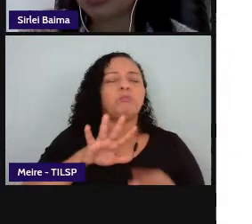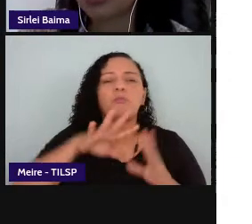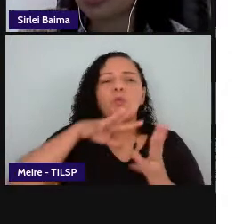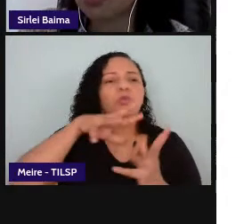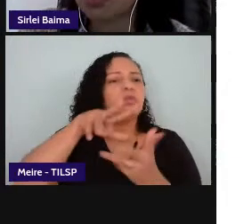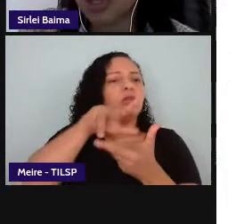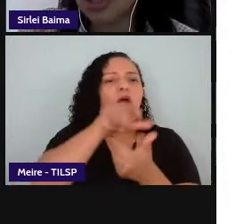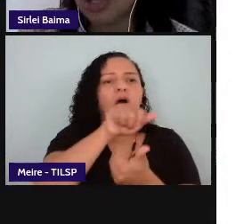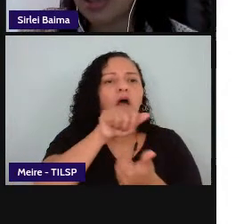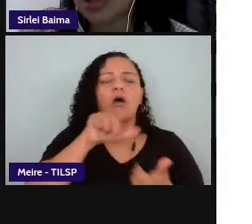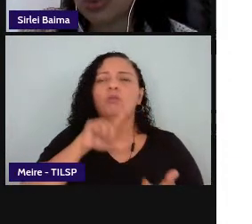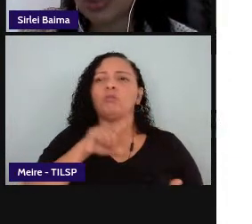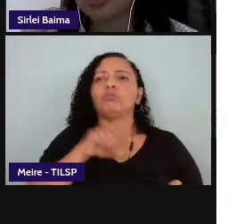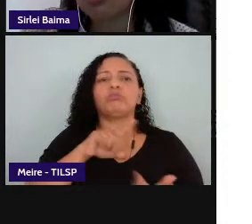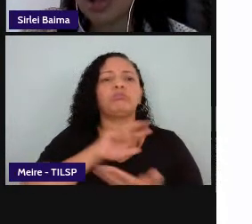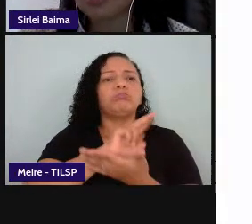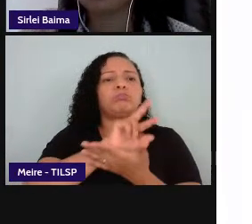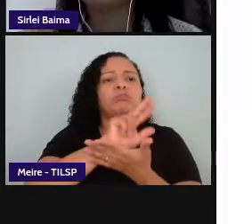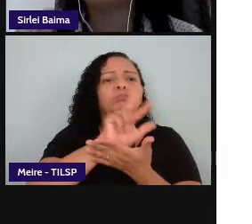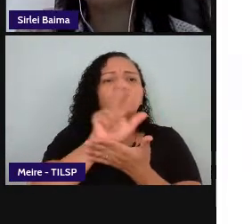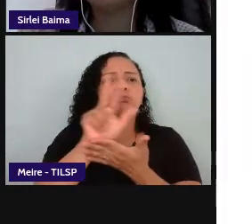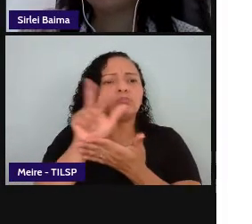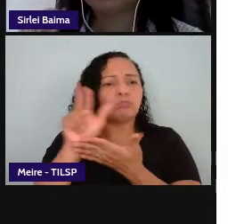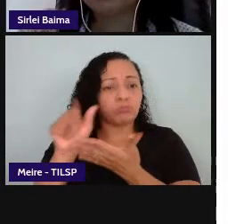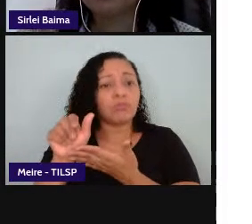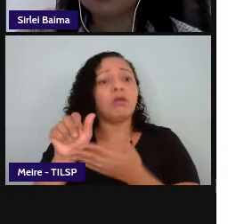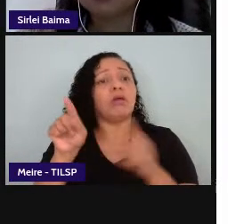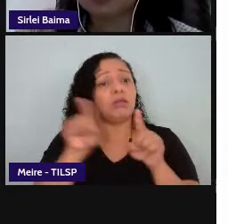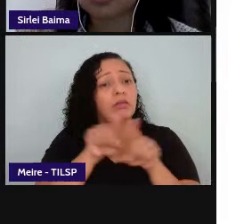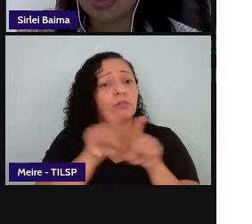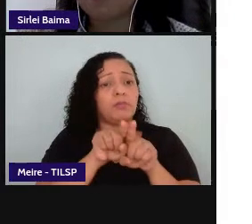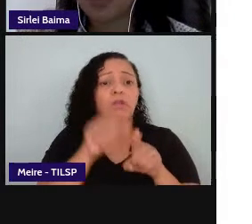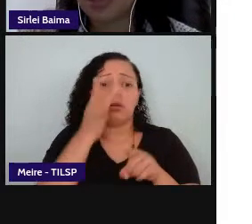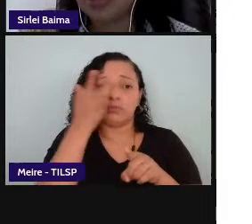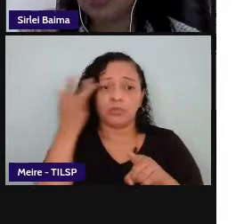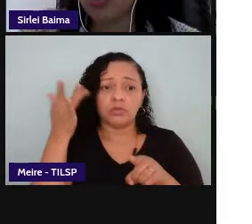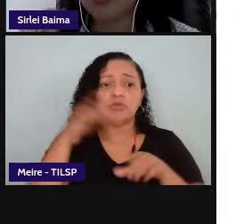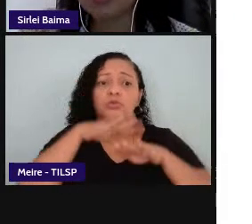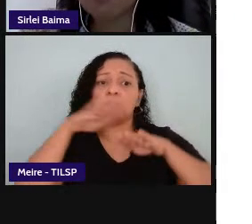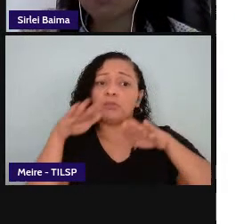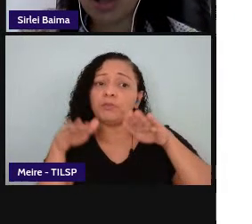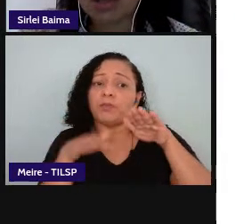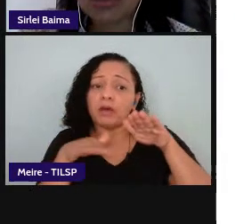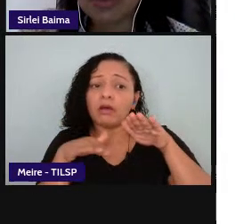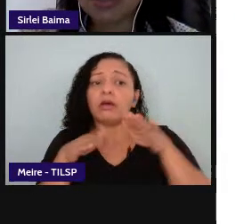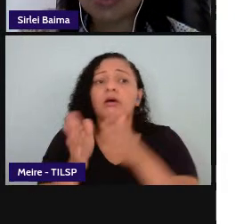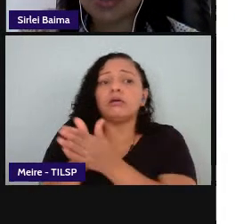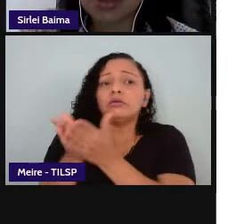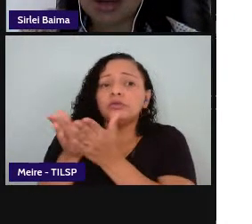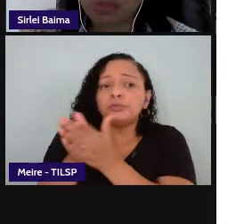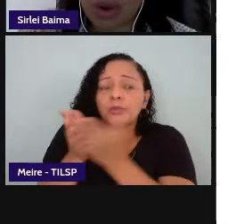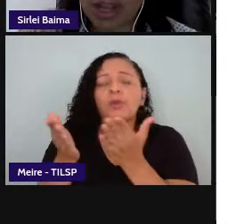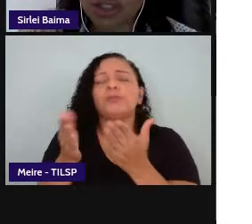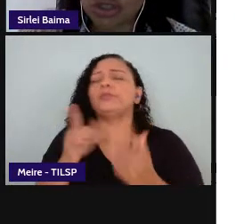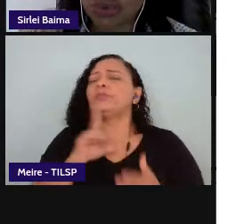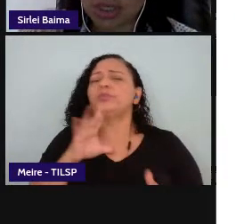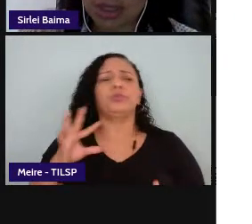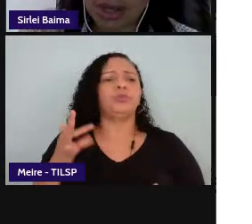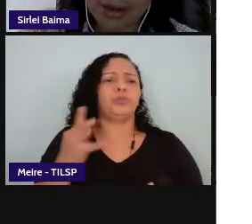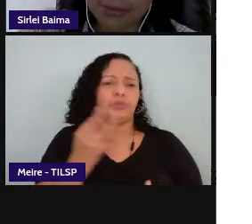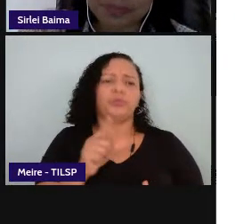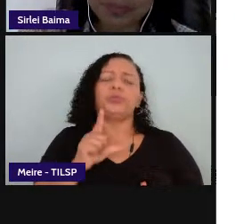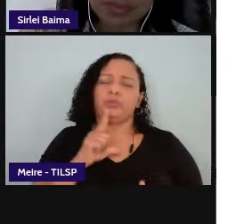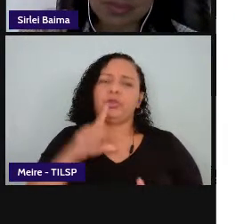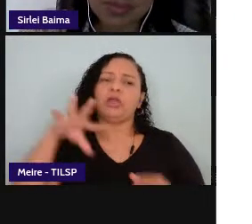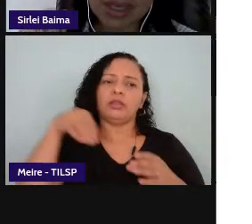essas produções da literatura de margem então tudo isso está ali contemplado nesse campo artístico